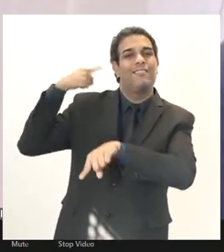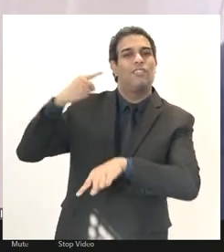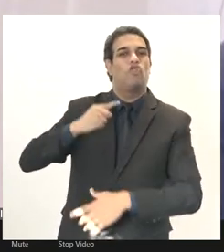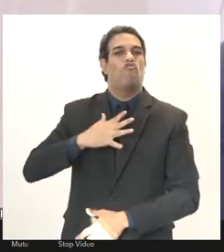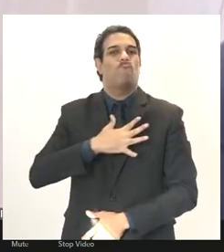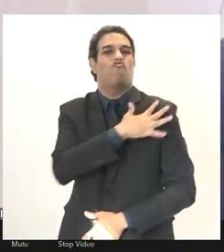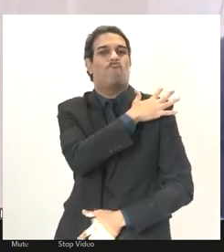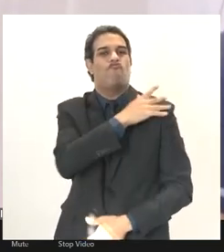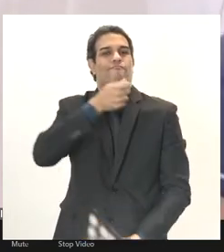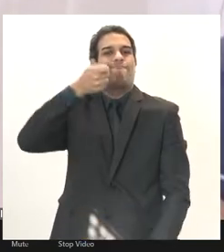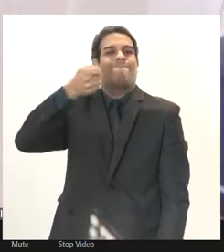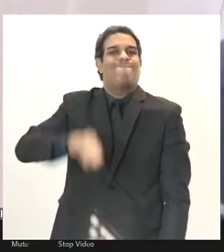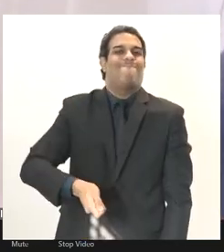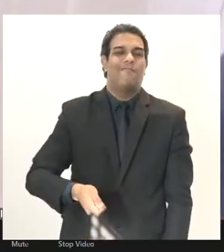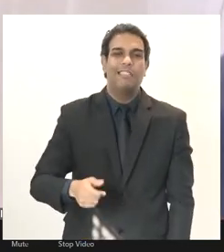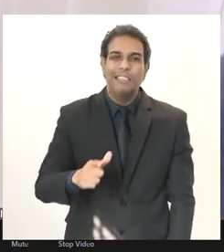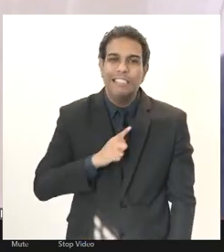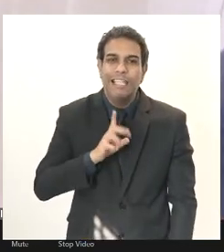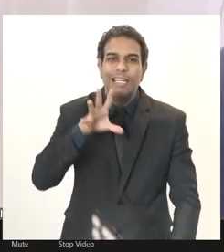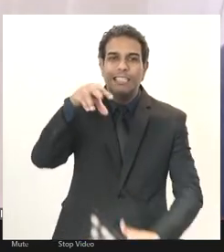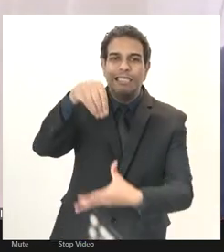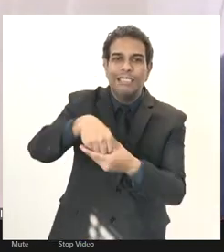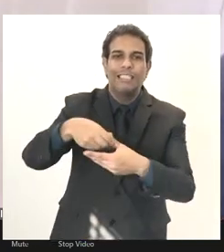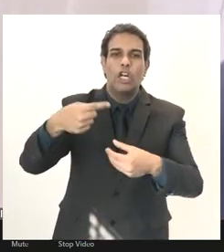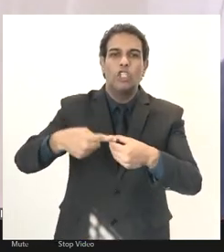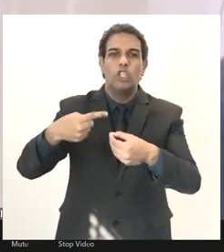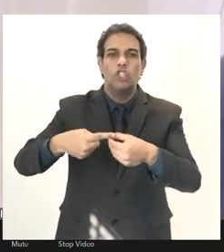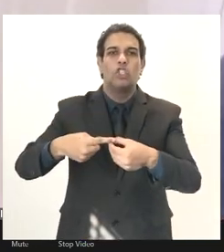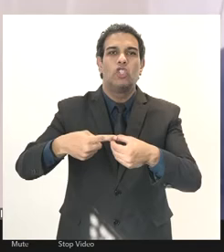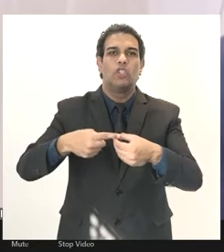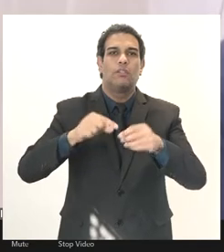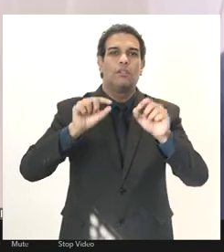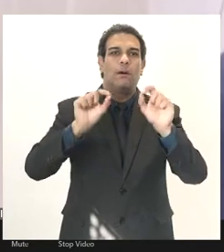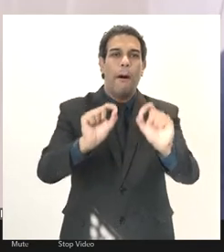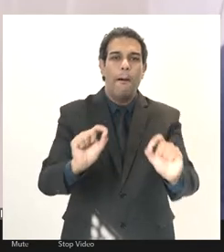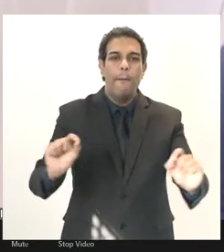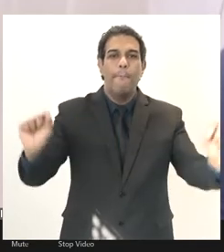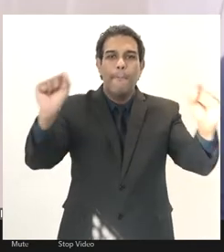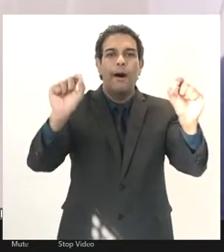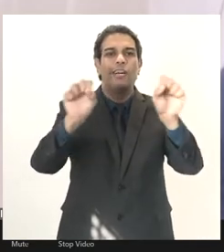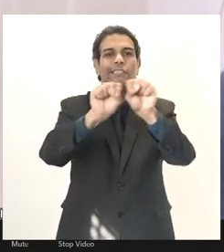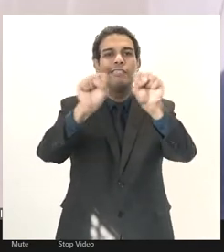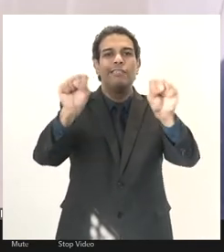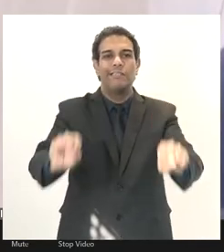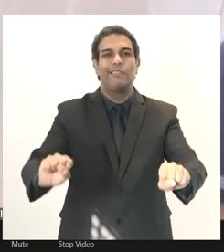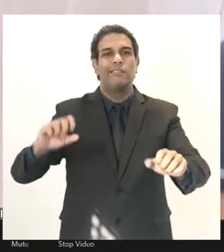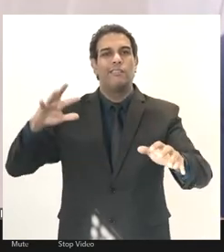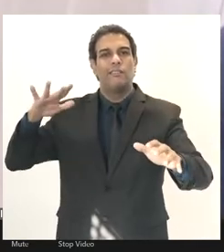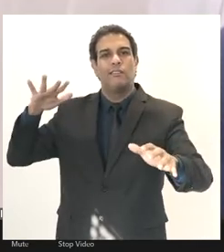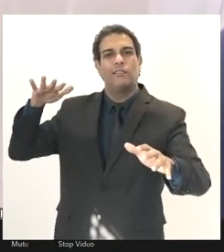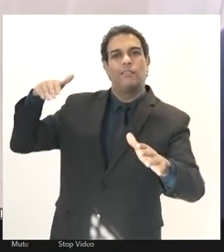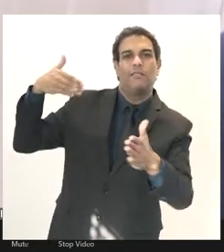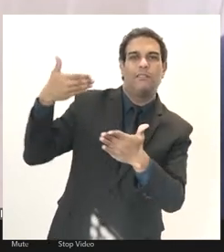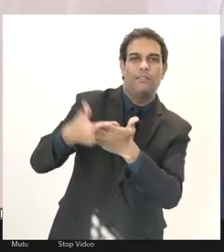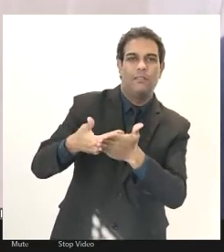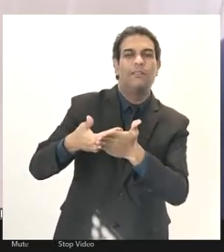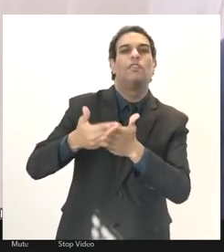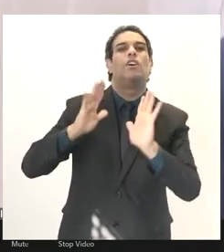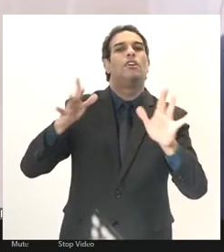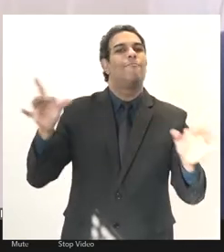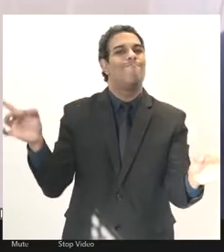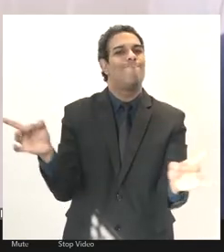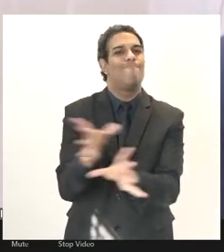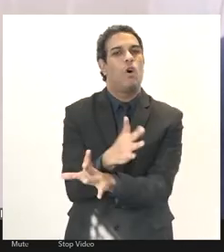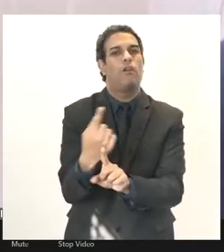também então a estrutura e a cultura da cidade é bem conservadora e a gente está aqui para poder